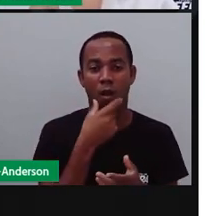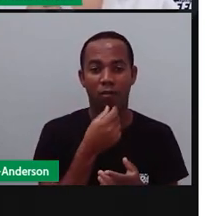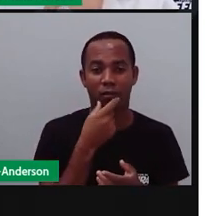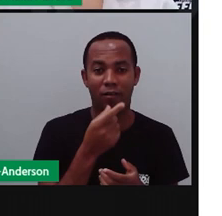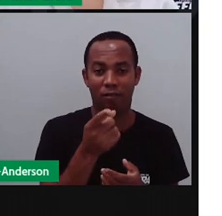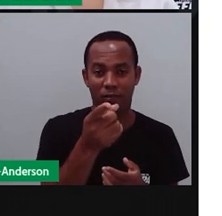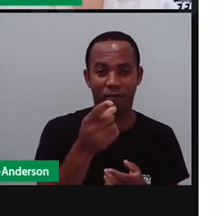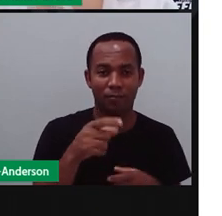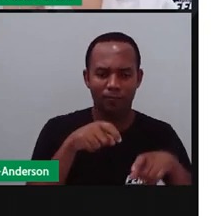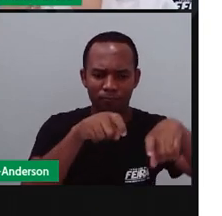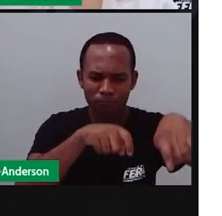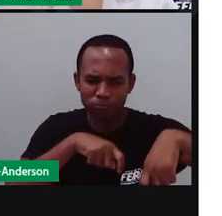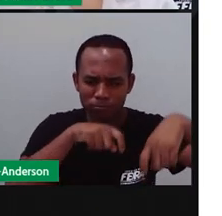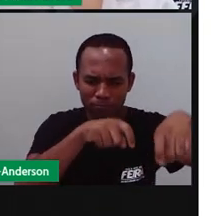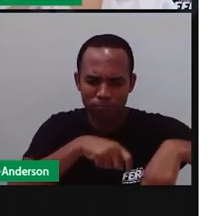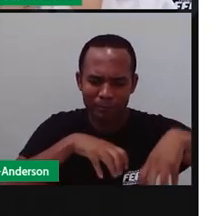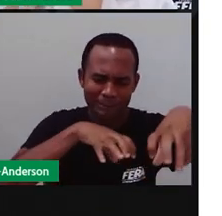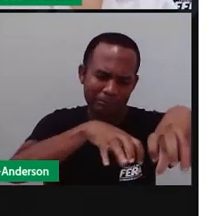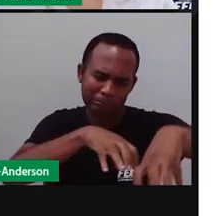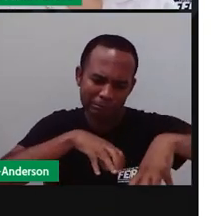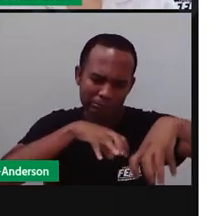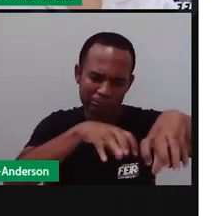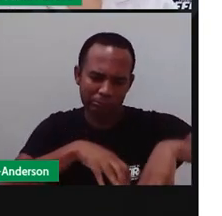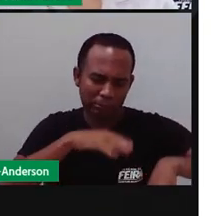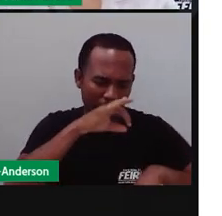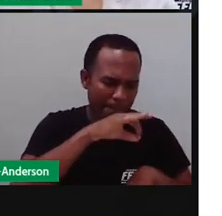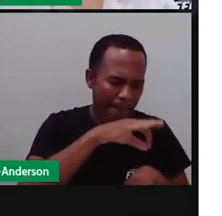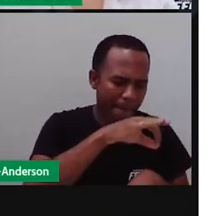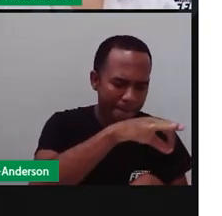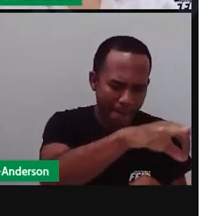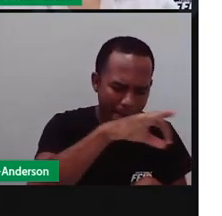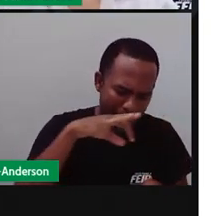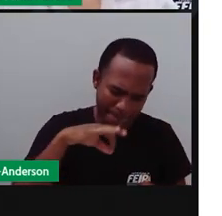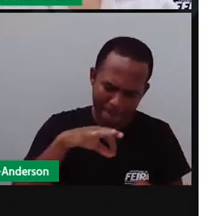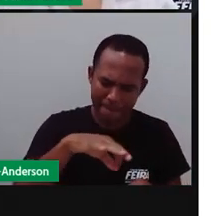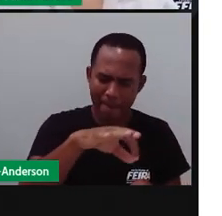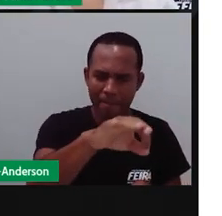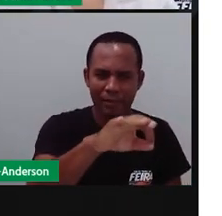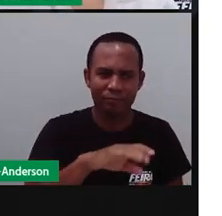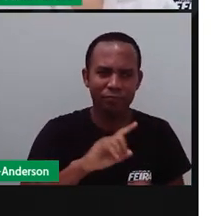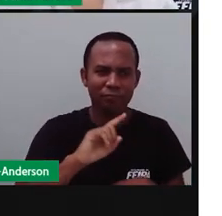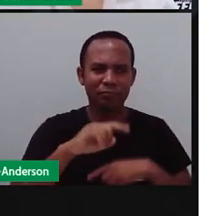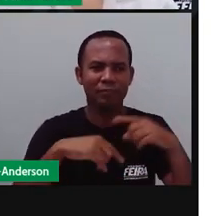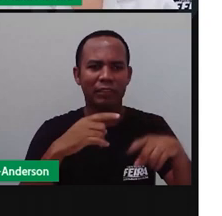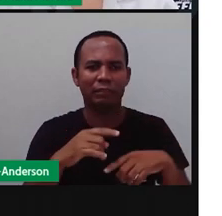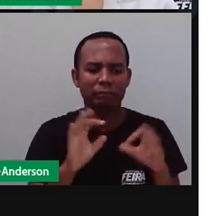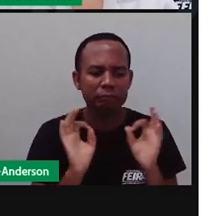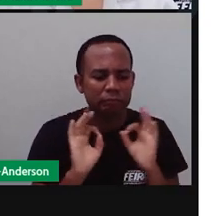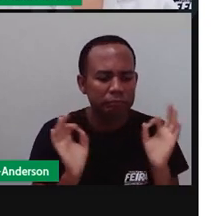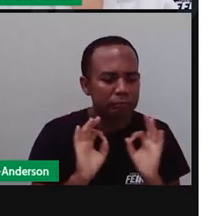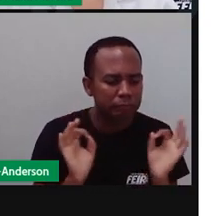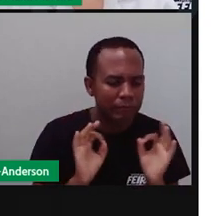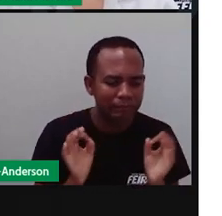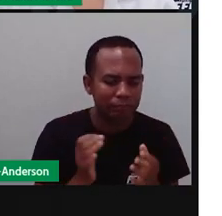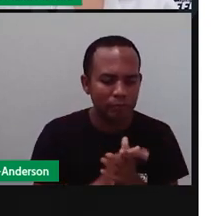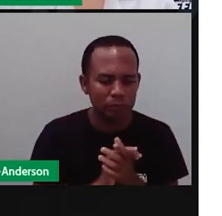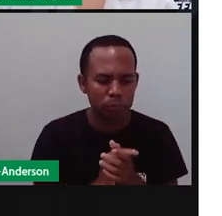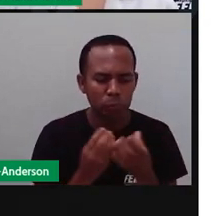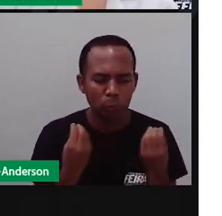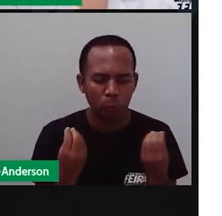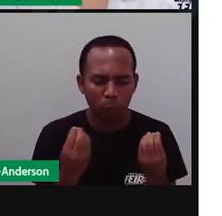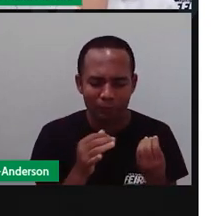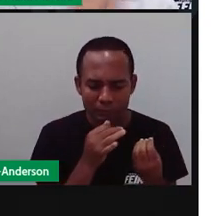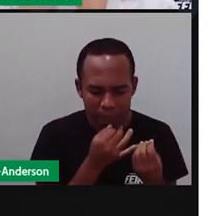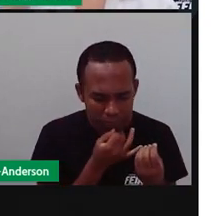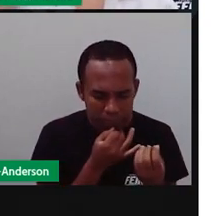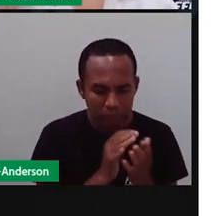né? Ele vai lá, prepara a terra, planta e não dá. E aí? Ou